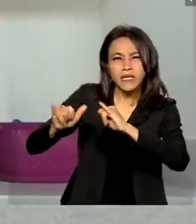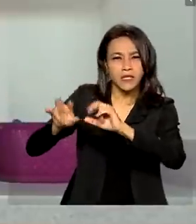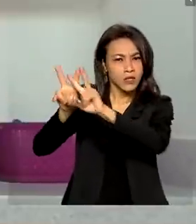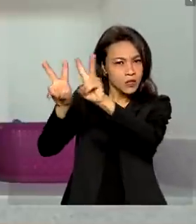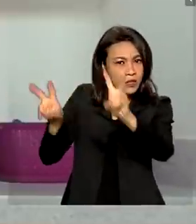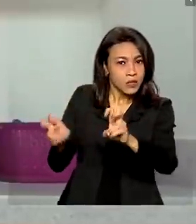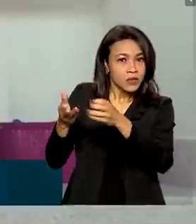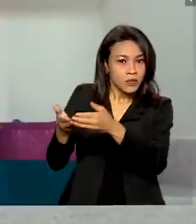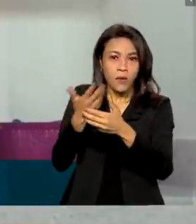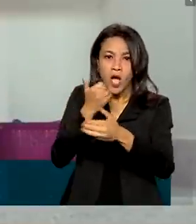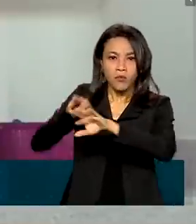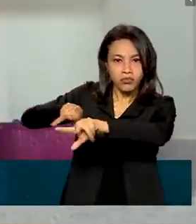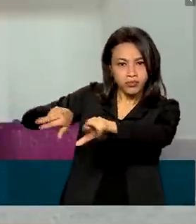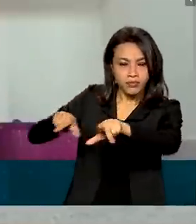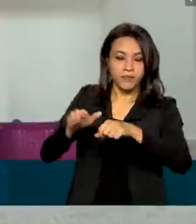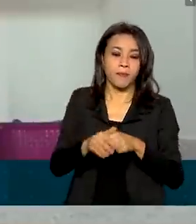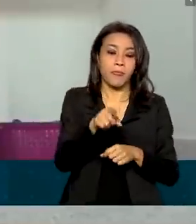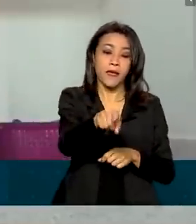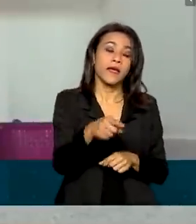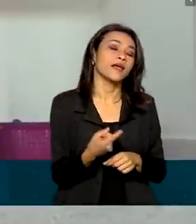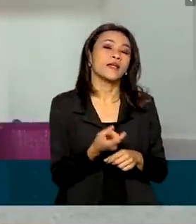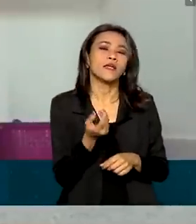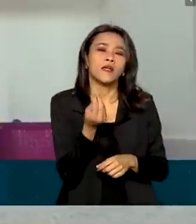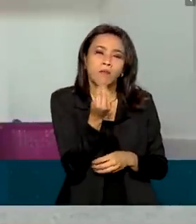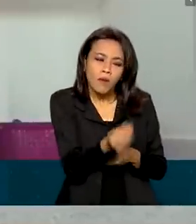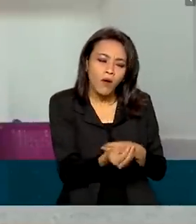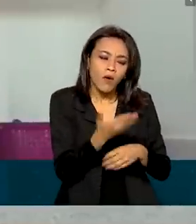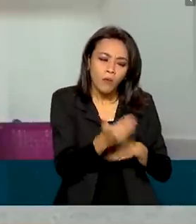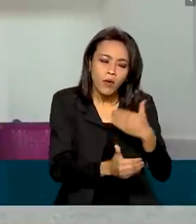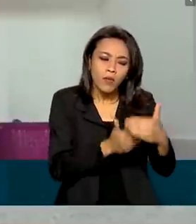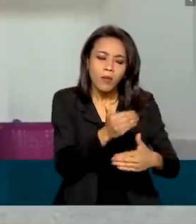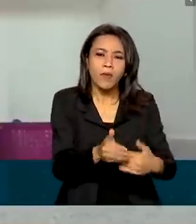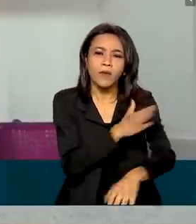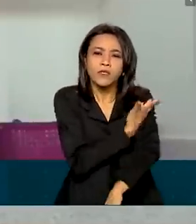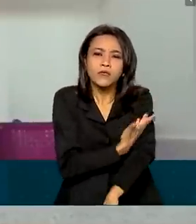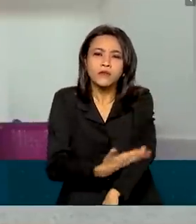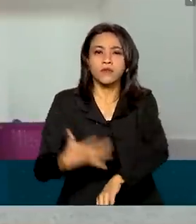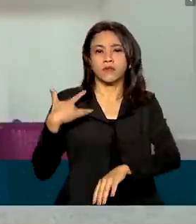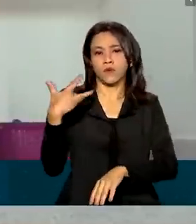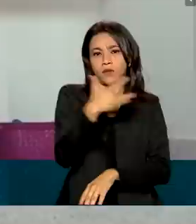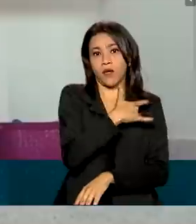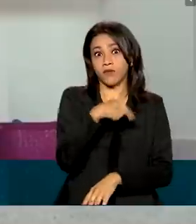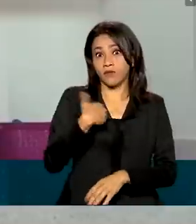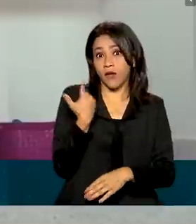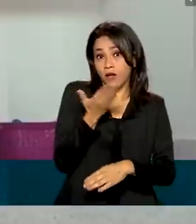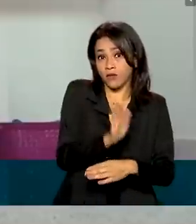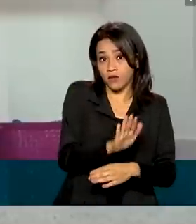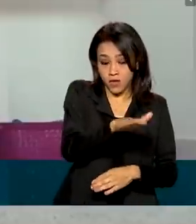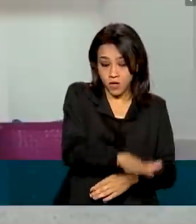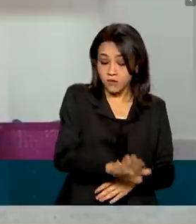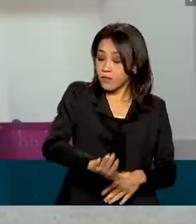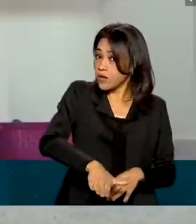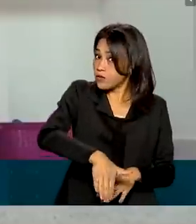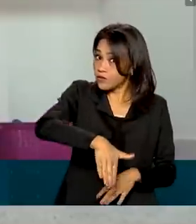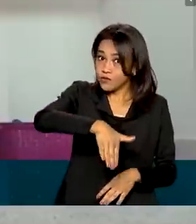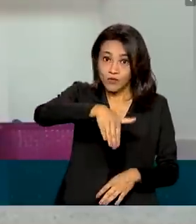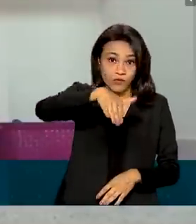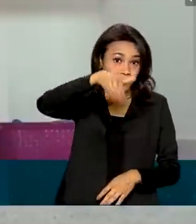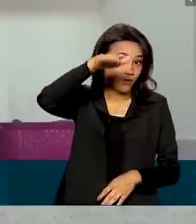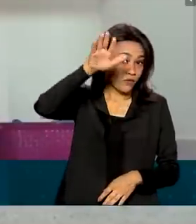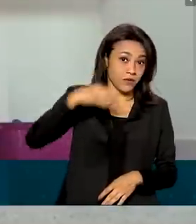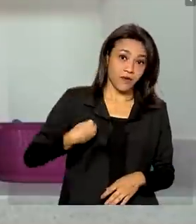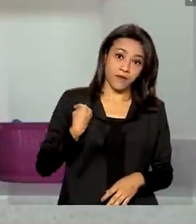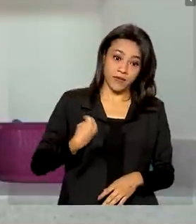pediátrica afirma que a adoção de hábitos saudáveis fará diferença não apenas na infância, mas em toda a vida. Então,